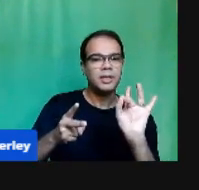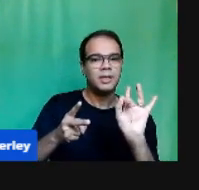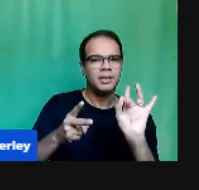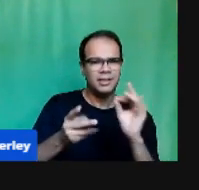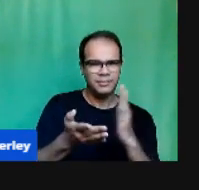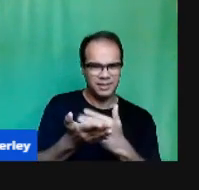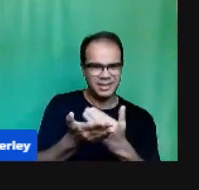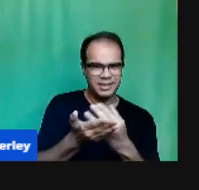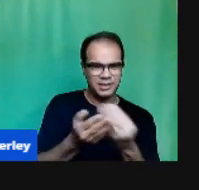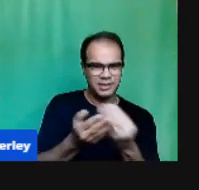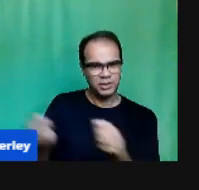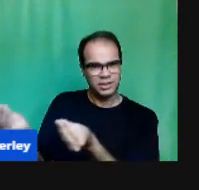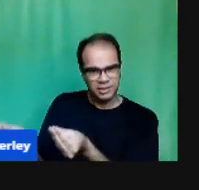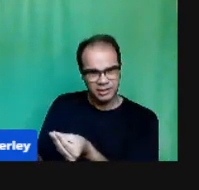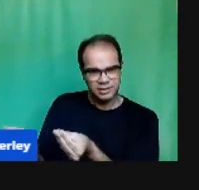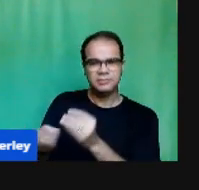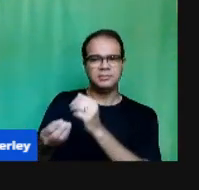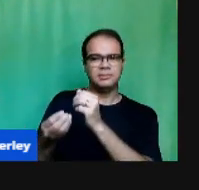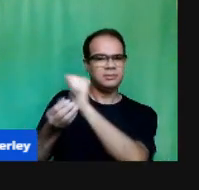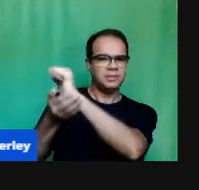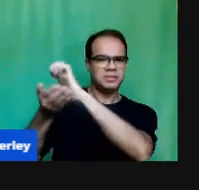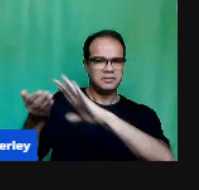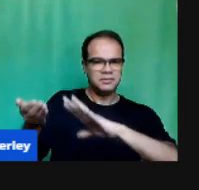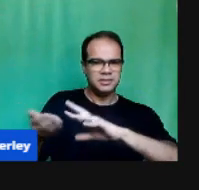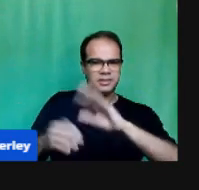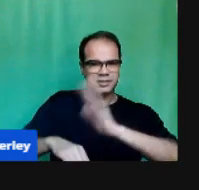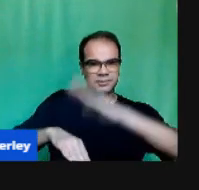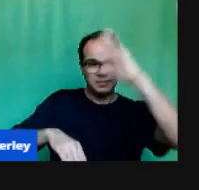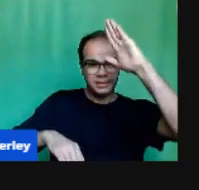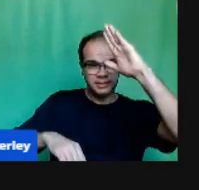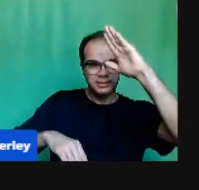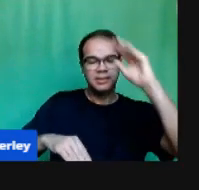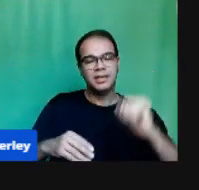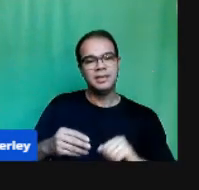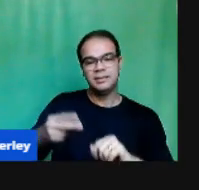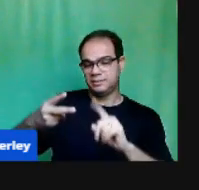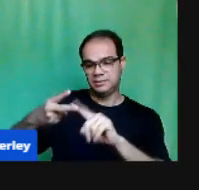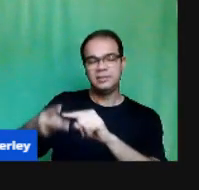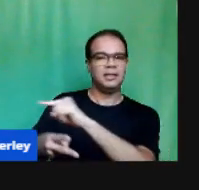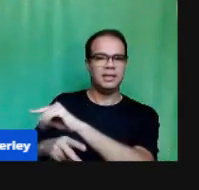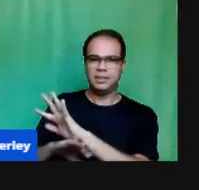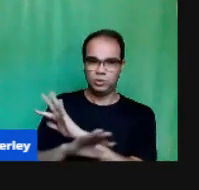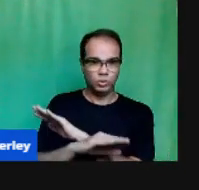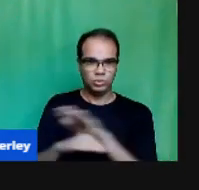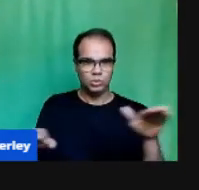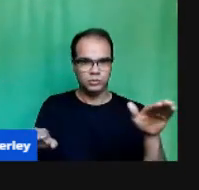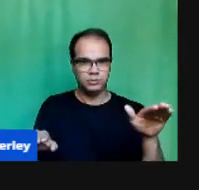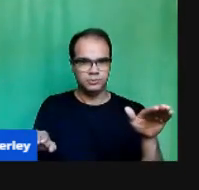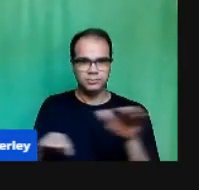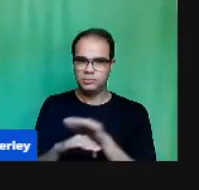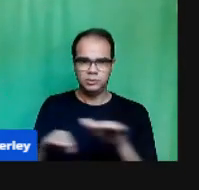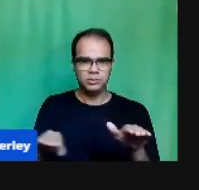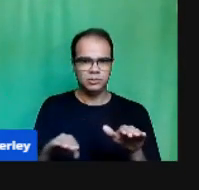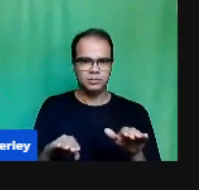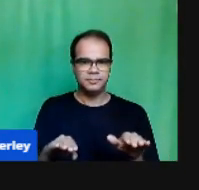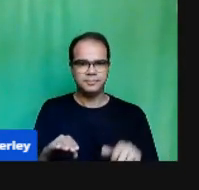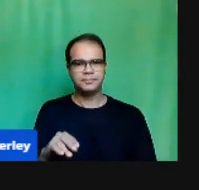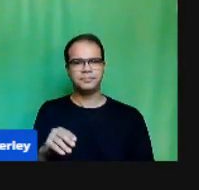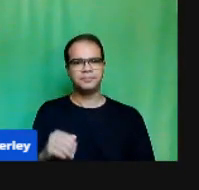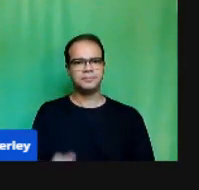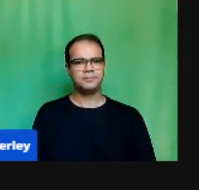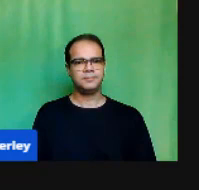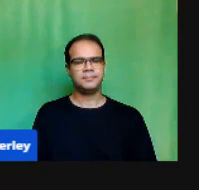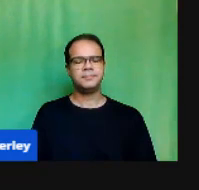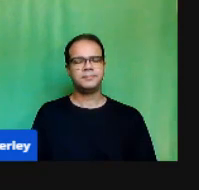rede Que são as atividades Complementares Então nós precisamos Também Ter essa sensibilidade De